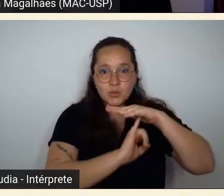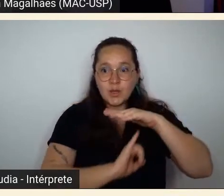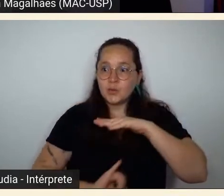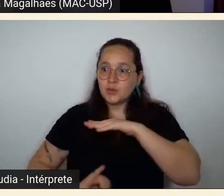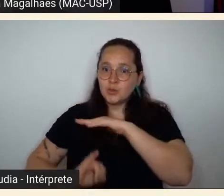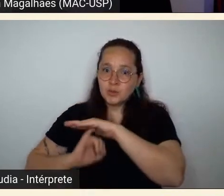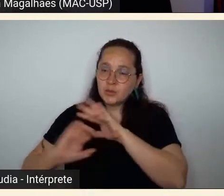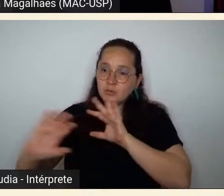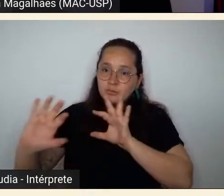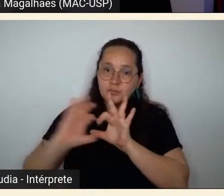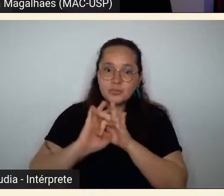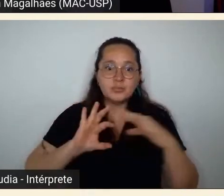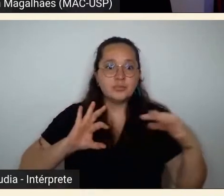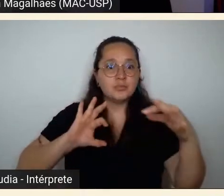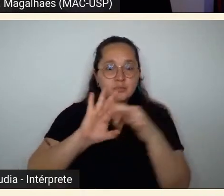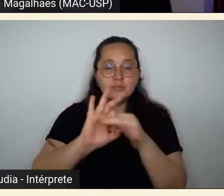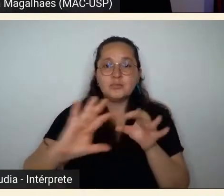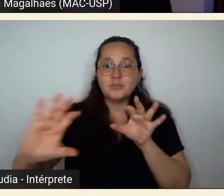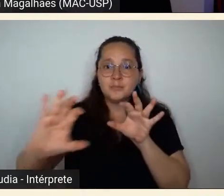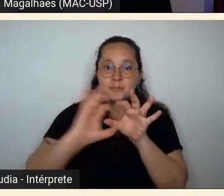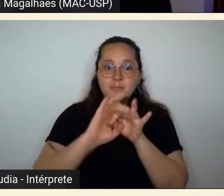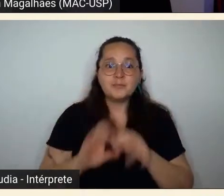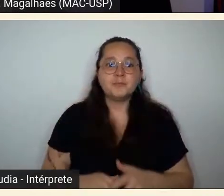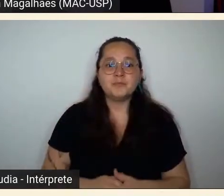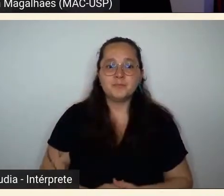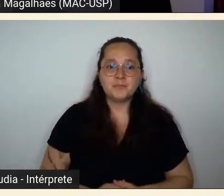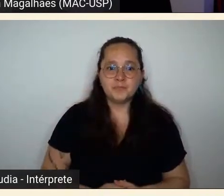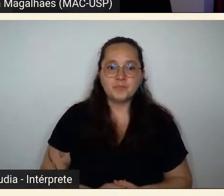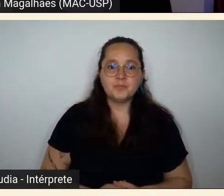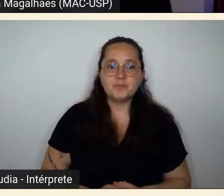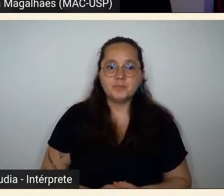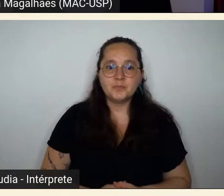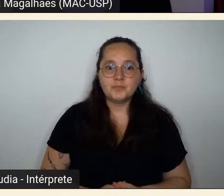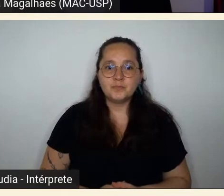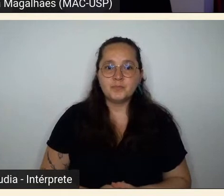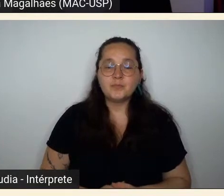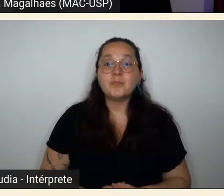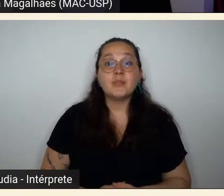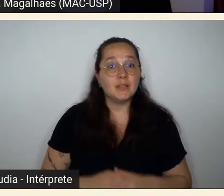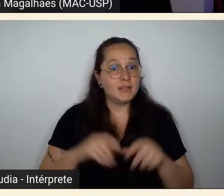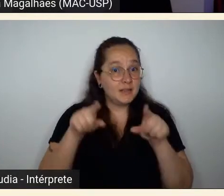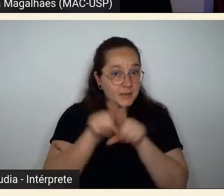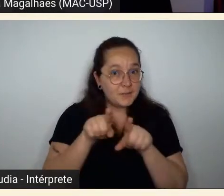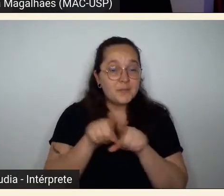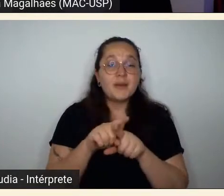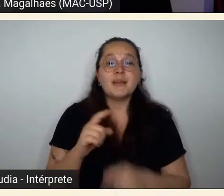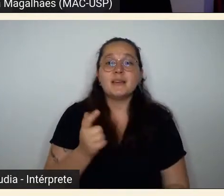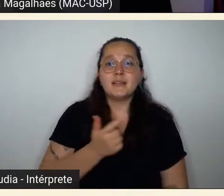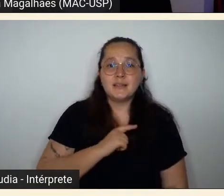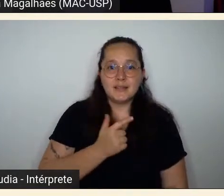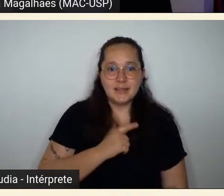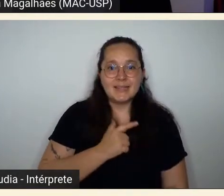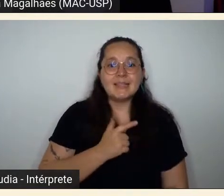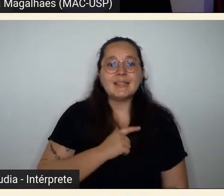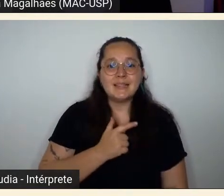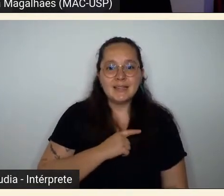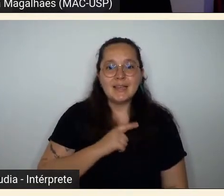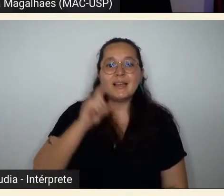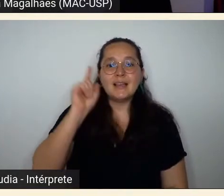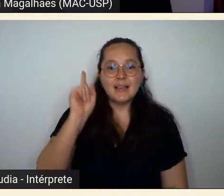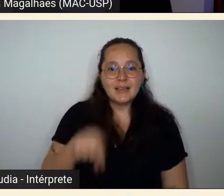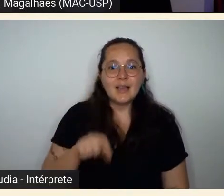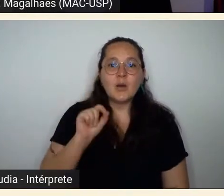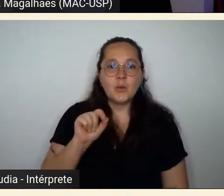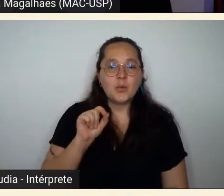universidade que também tem uma instituição museológica, como o Museu de Arte Contemporânea da Universidade de São